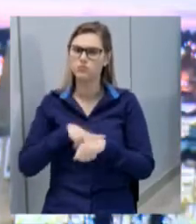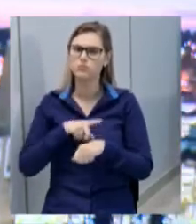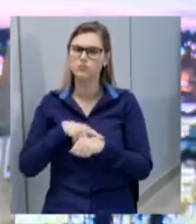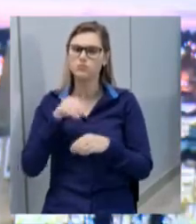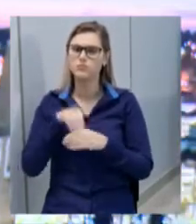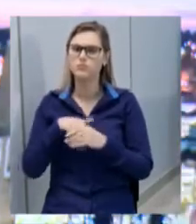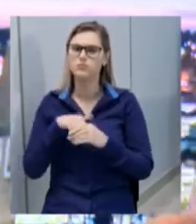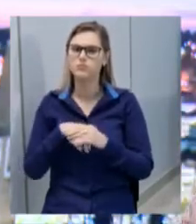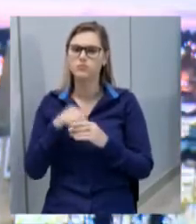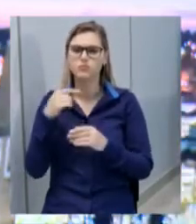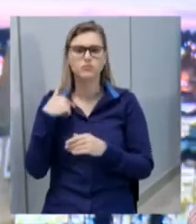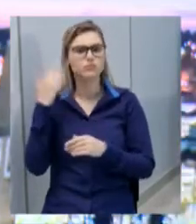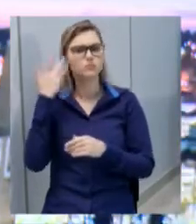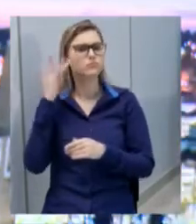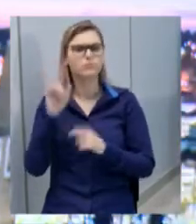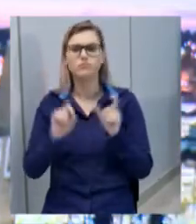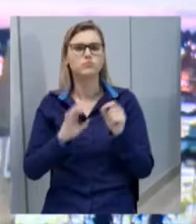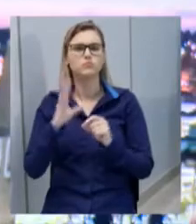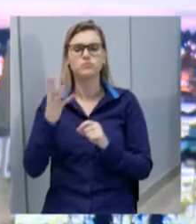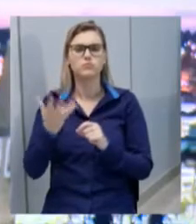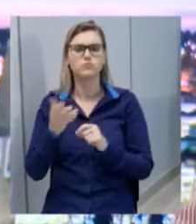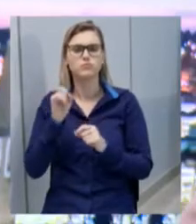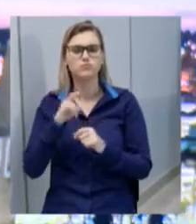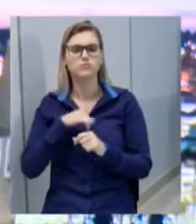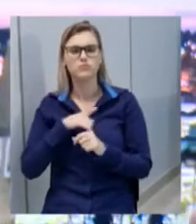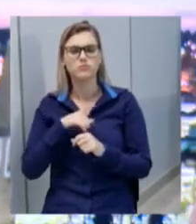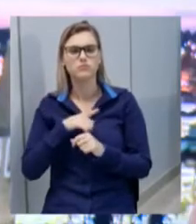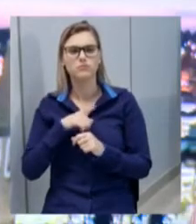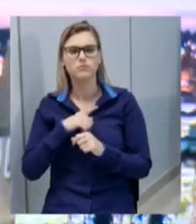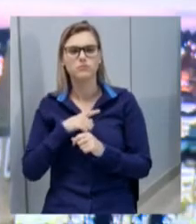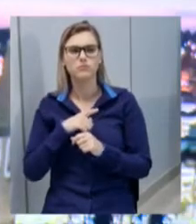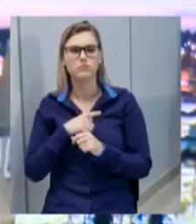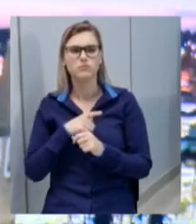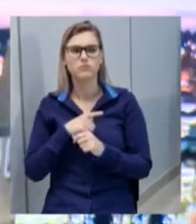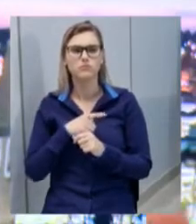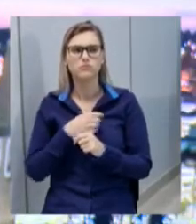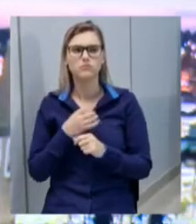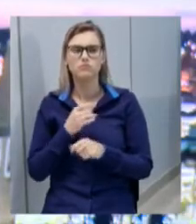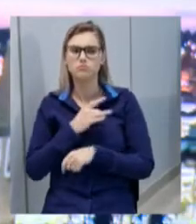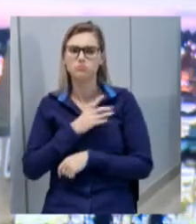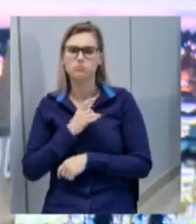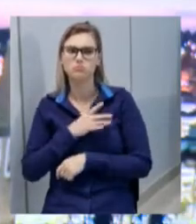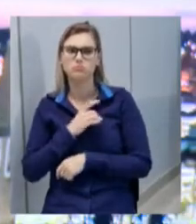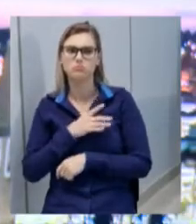sei o que está acontecendo se existe algum receio algum